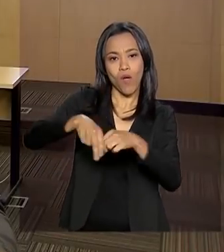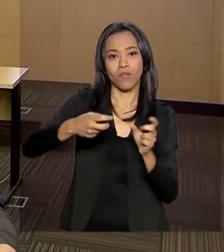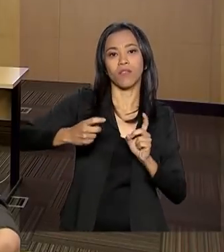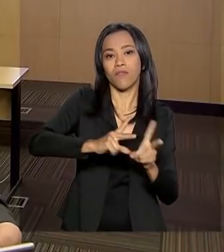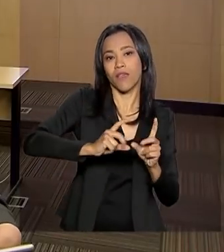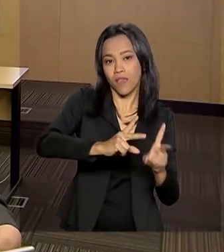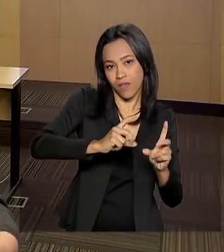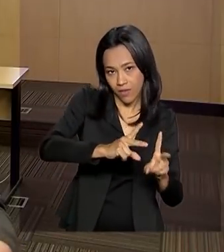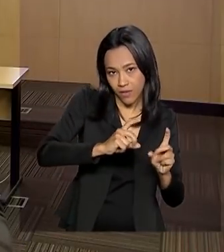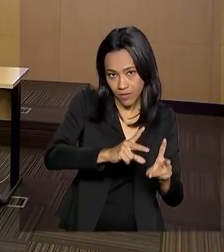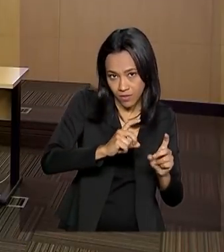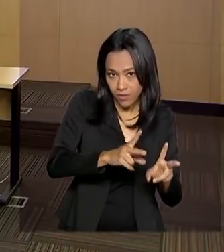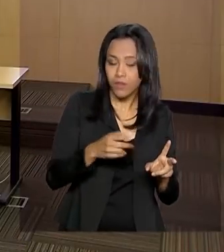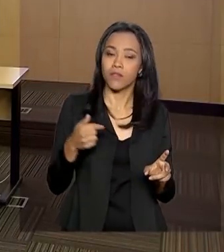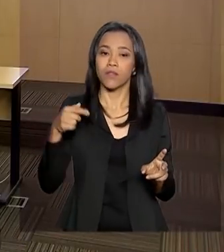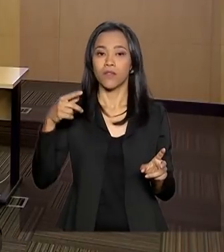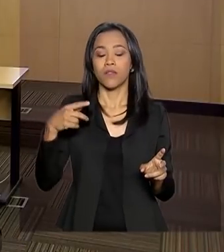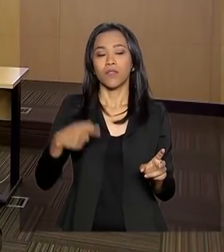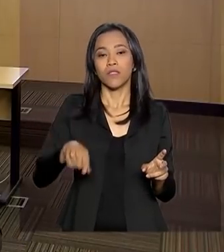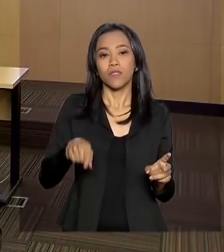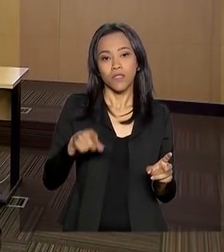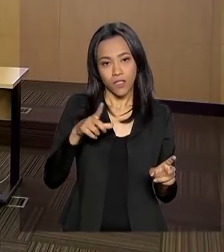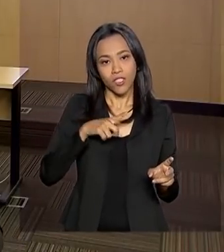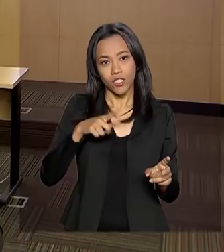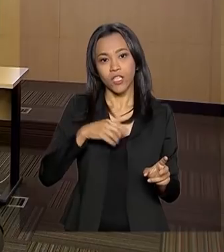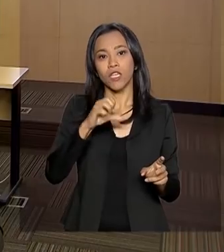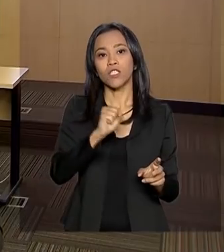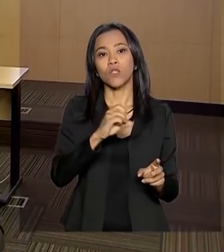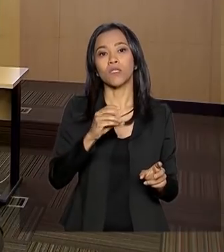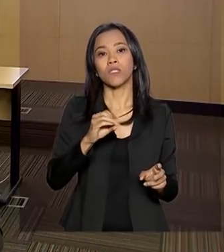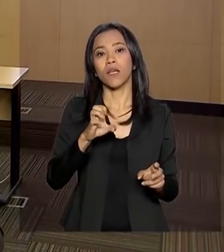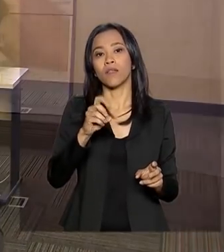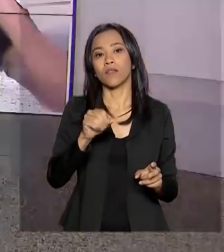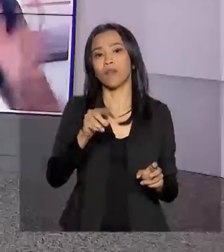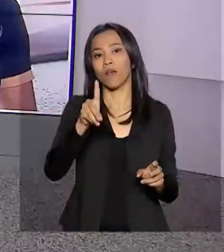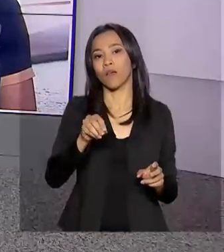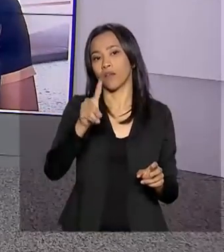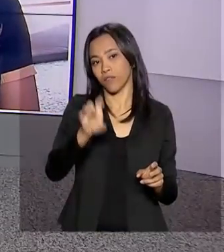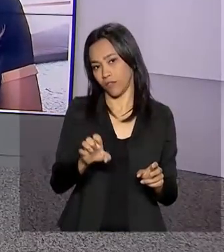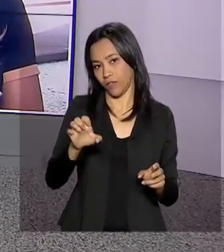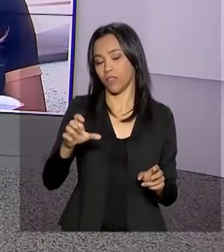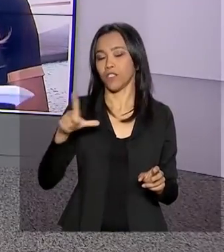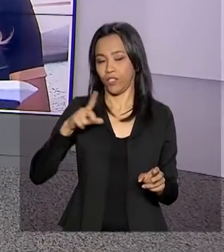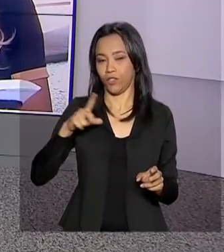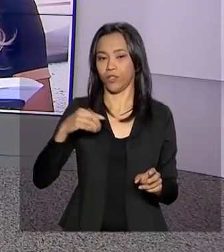participações societárias que o BNDES mantinha. Carla, voltamos com você. Obrigada, Marcelo, pela sua participação.